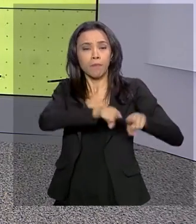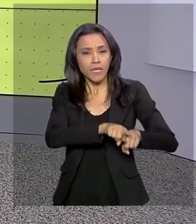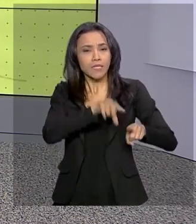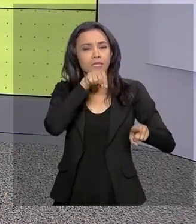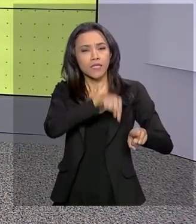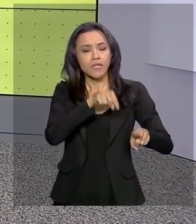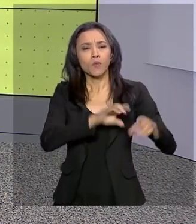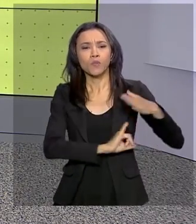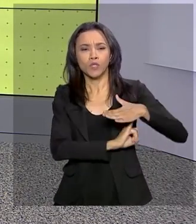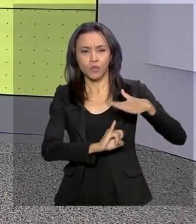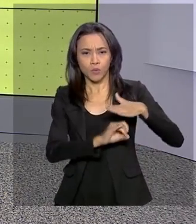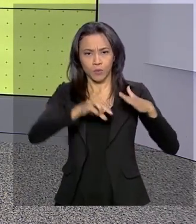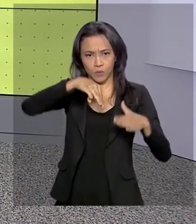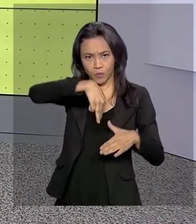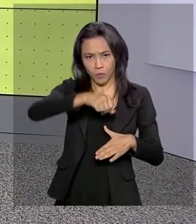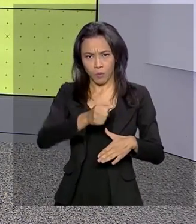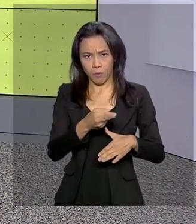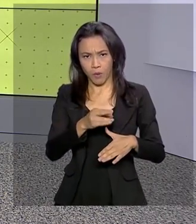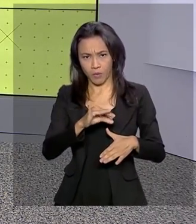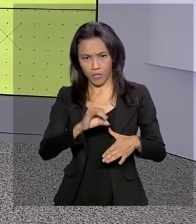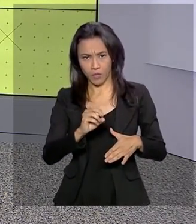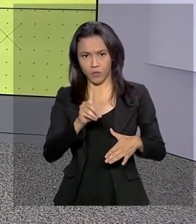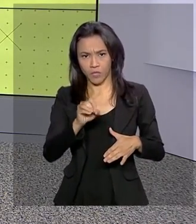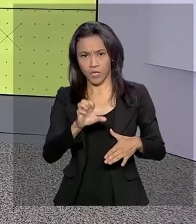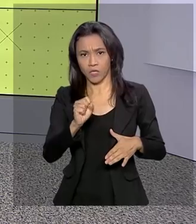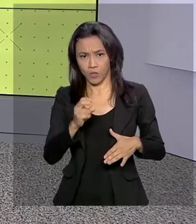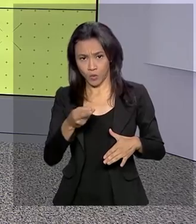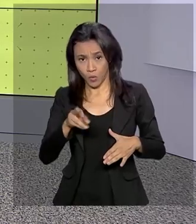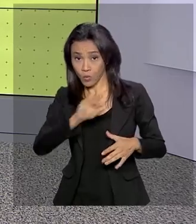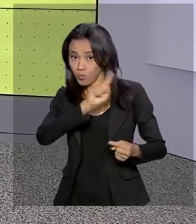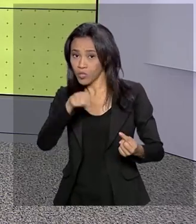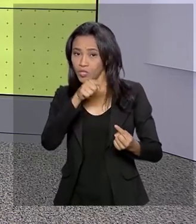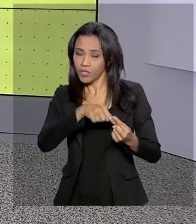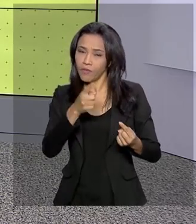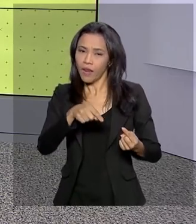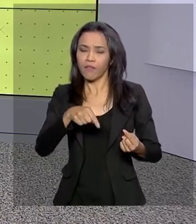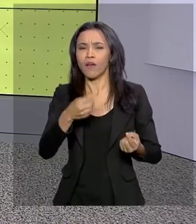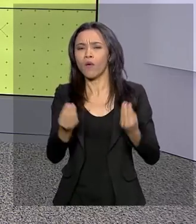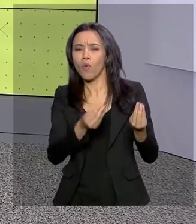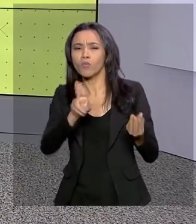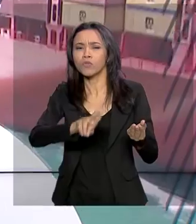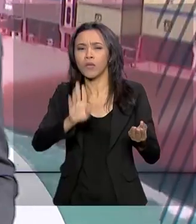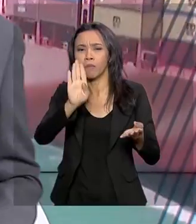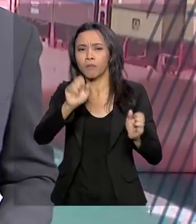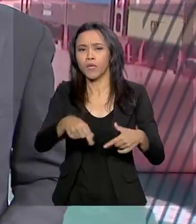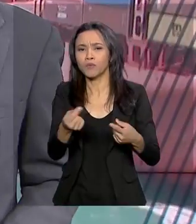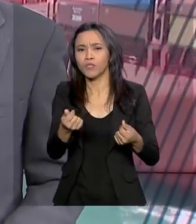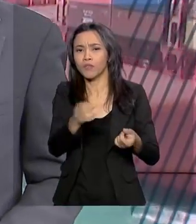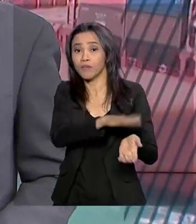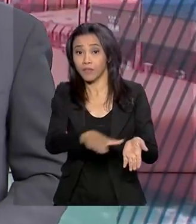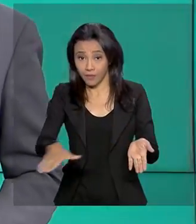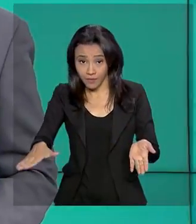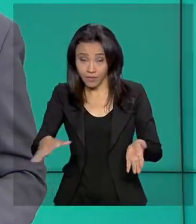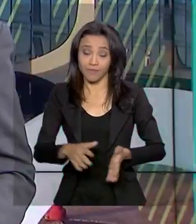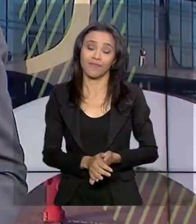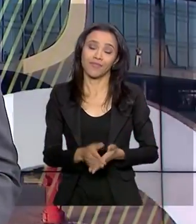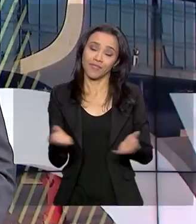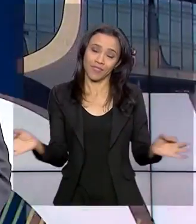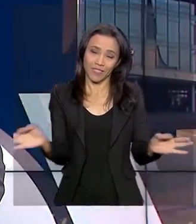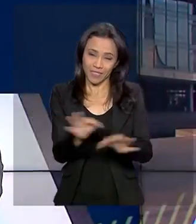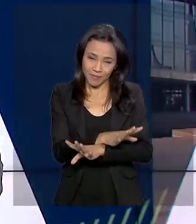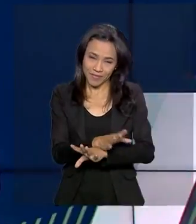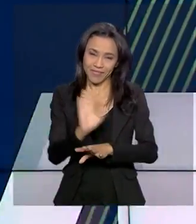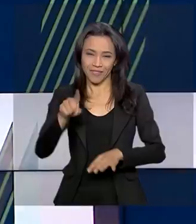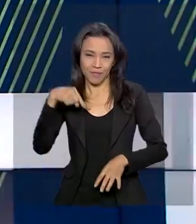Em Busca do Tesouro. A ideia é levar educação financeira às crianças do país. E o governo agora fica por aqui.